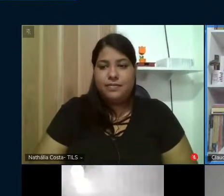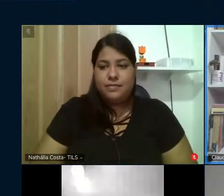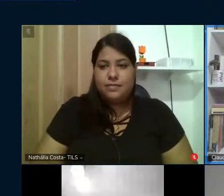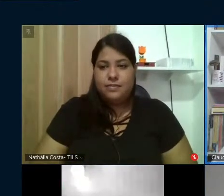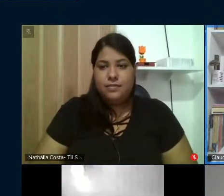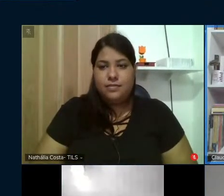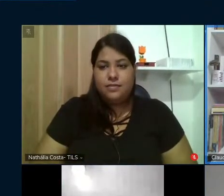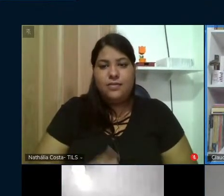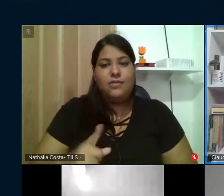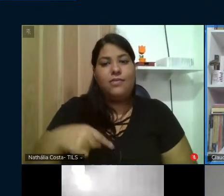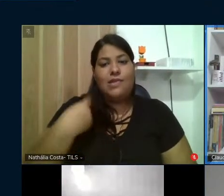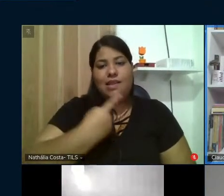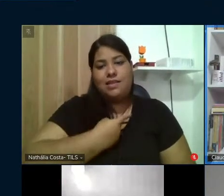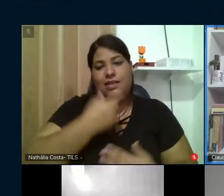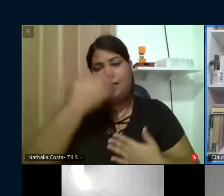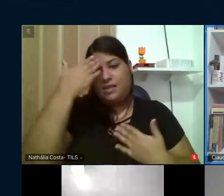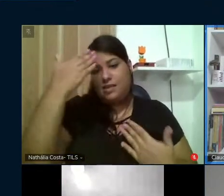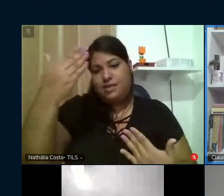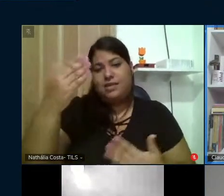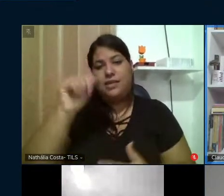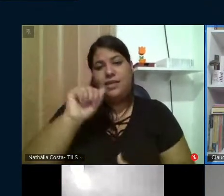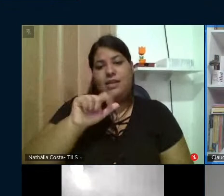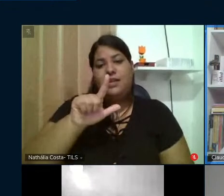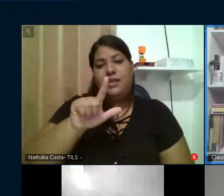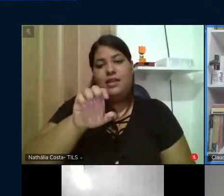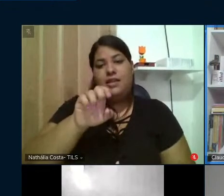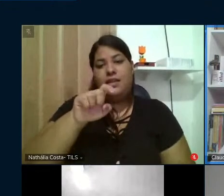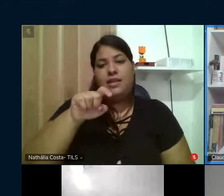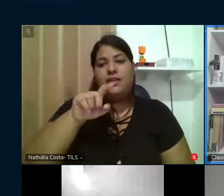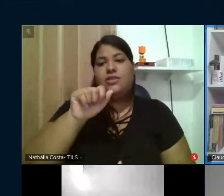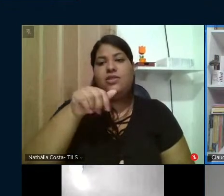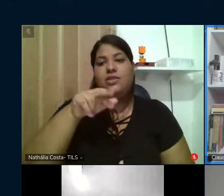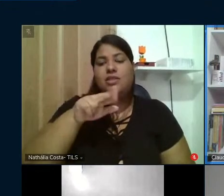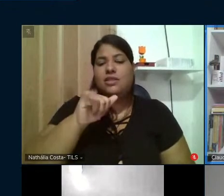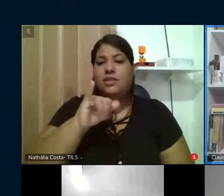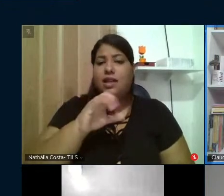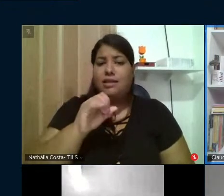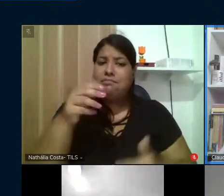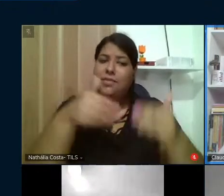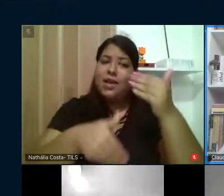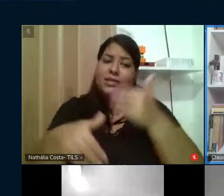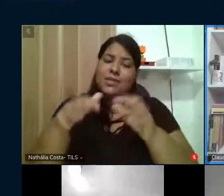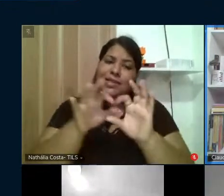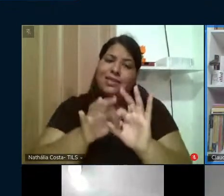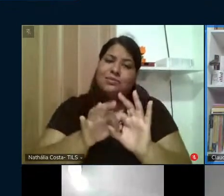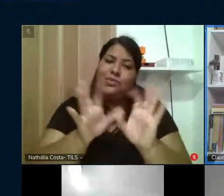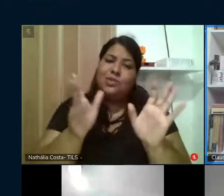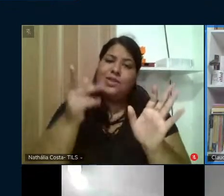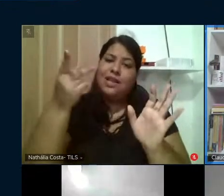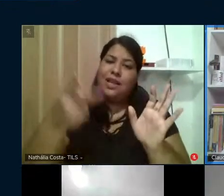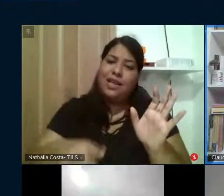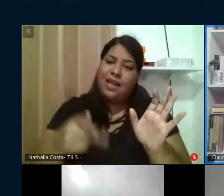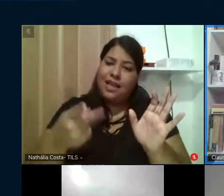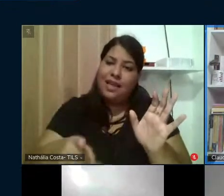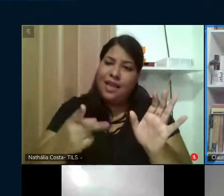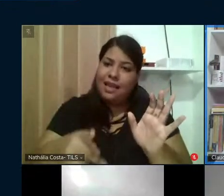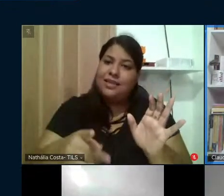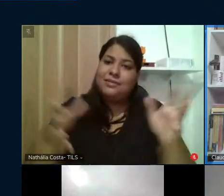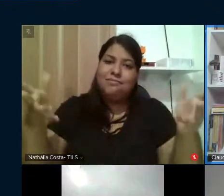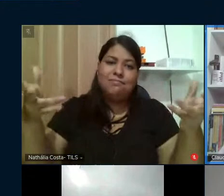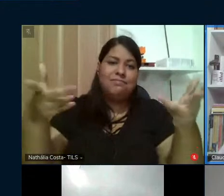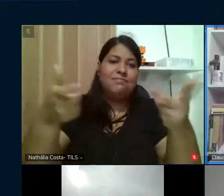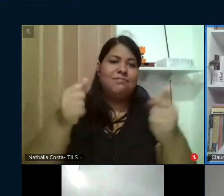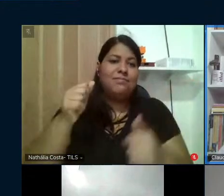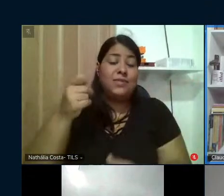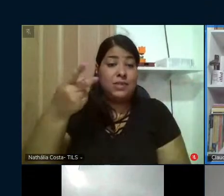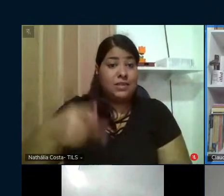Nós que agradecemos, João Alexandrino, por sua participação tão espontânea aqui, como disse, para abrilhantar essa